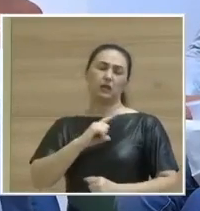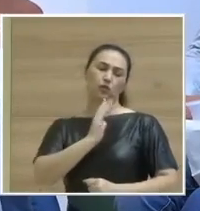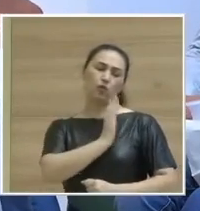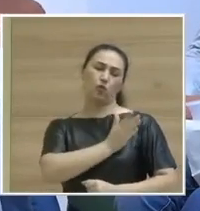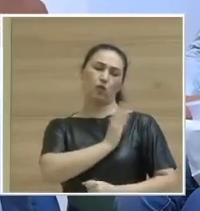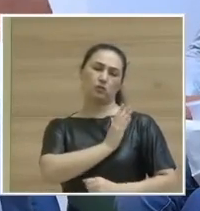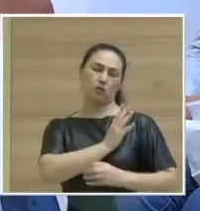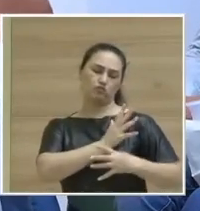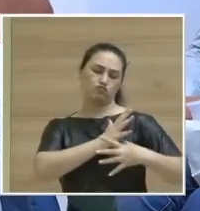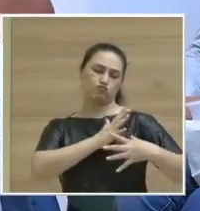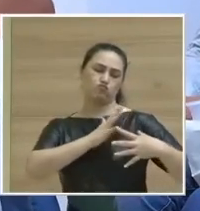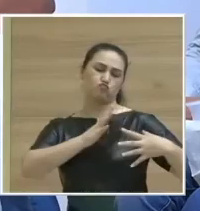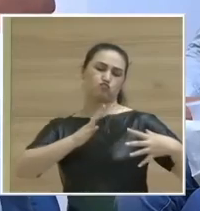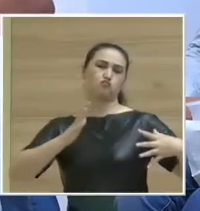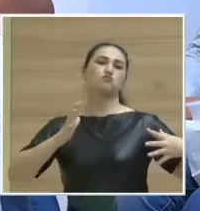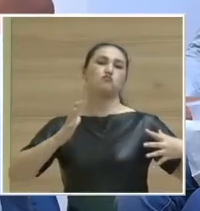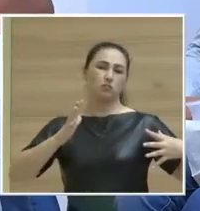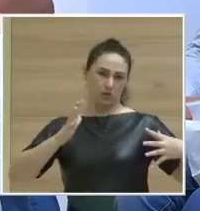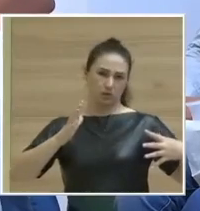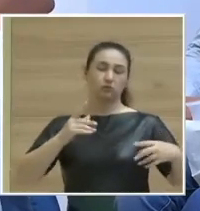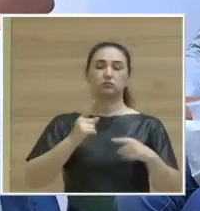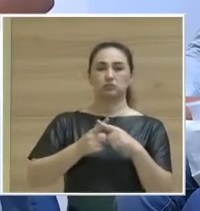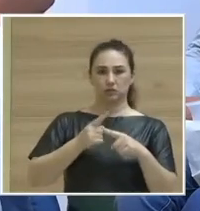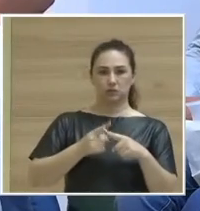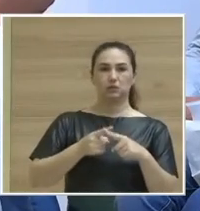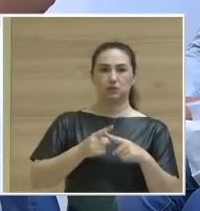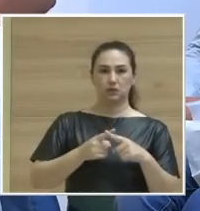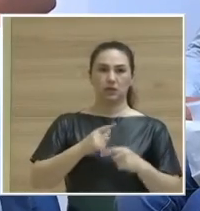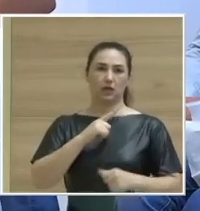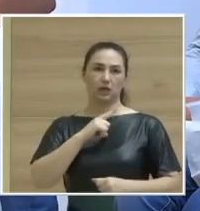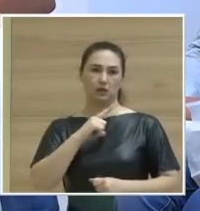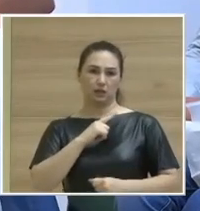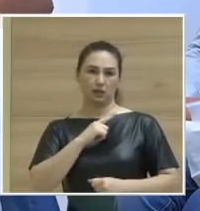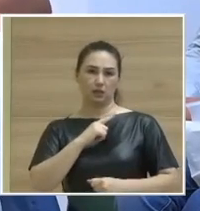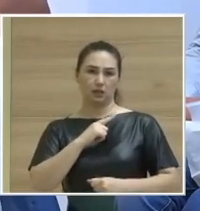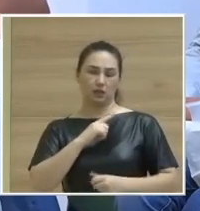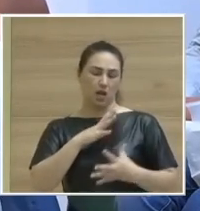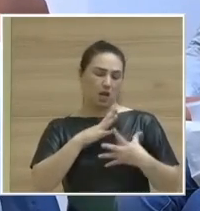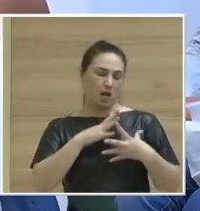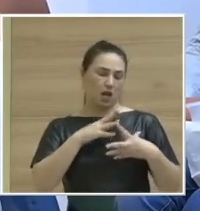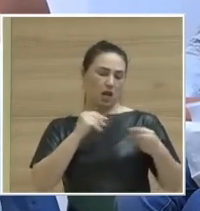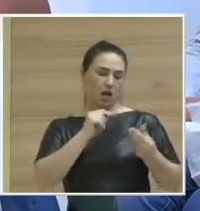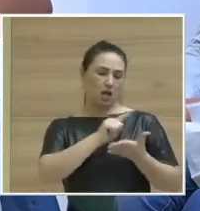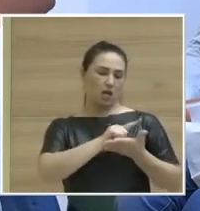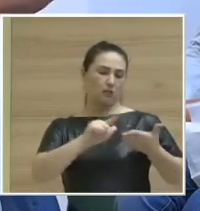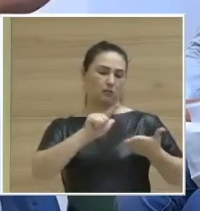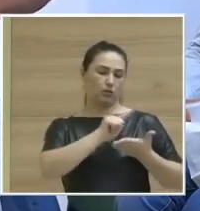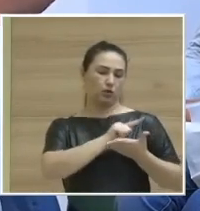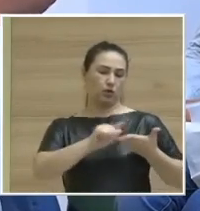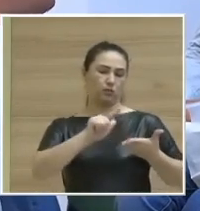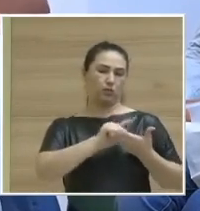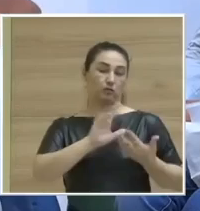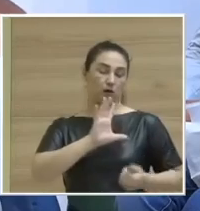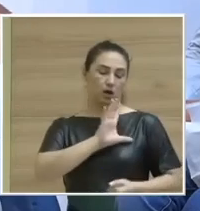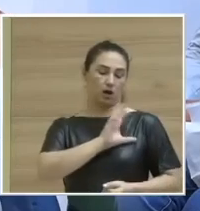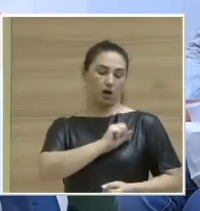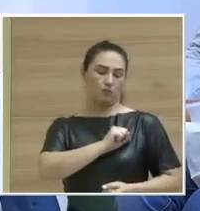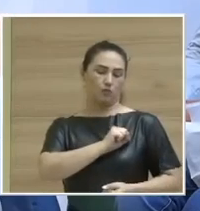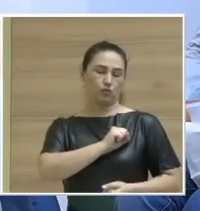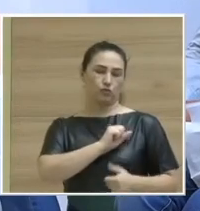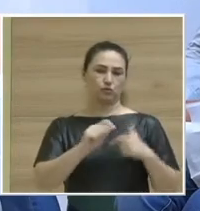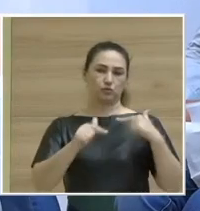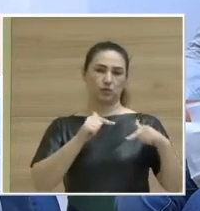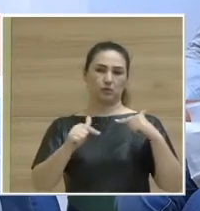enorme, porque ela tem pureza no coração, ela faz com amor aquilo que ela